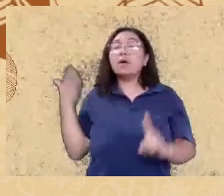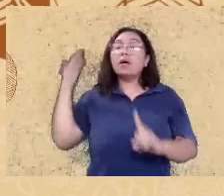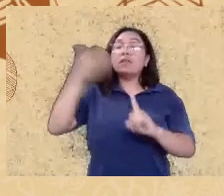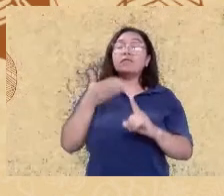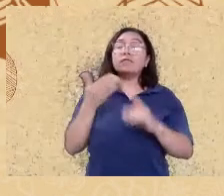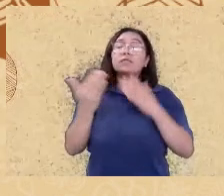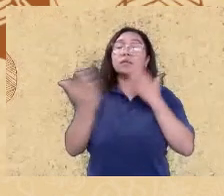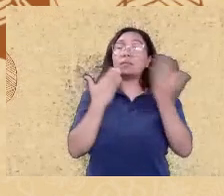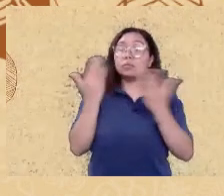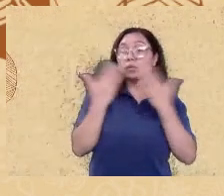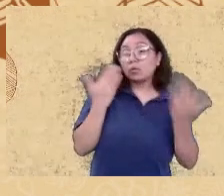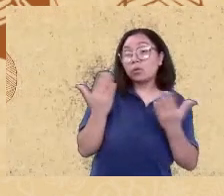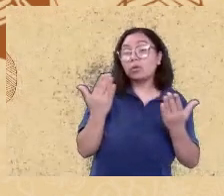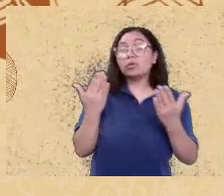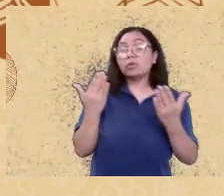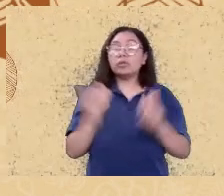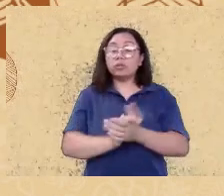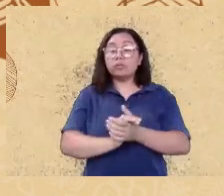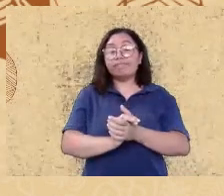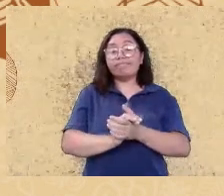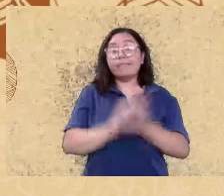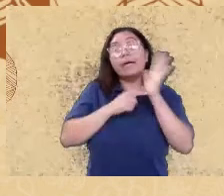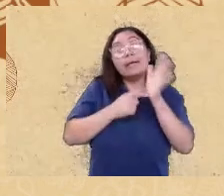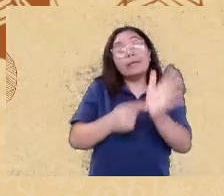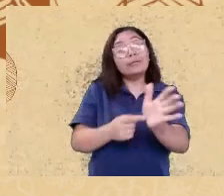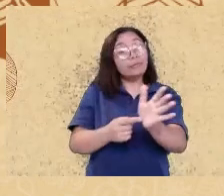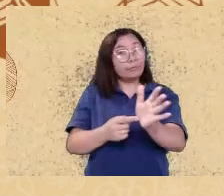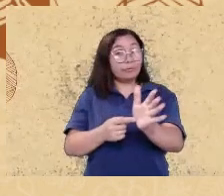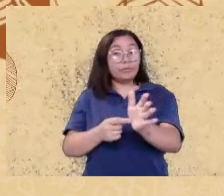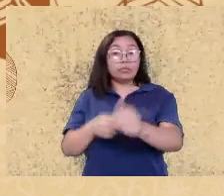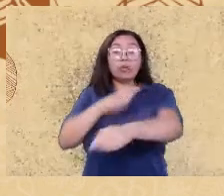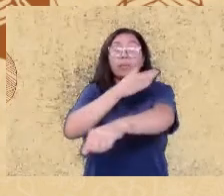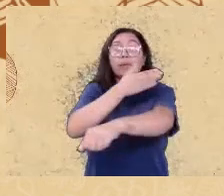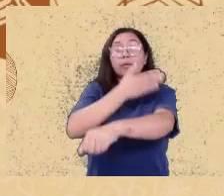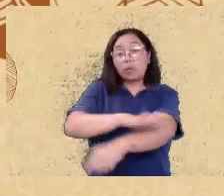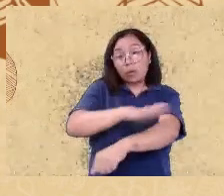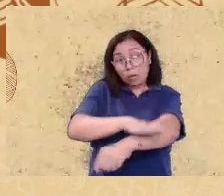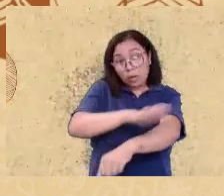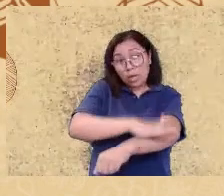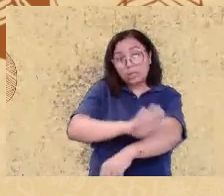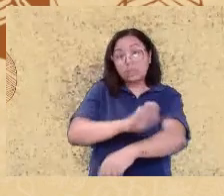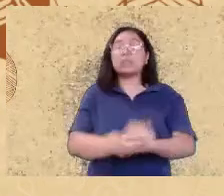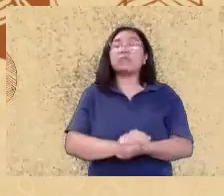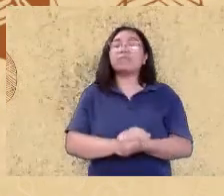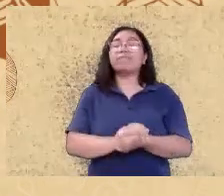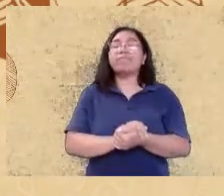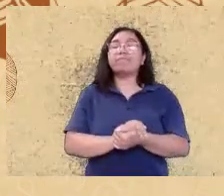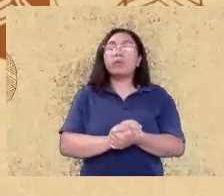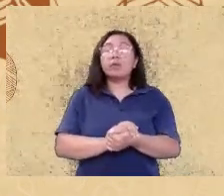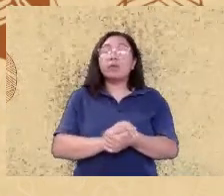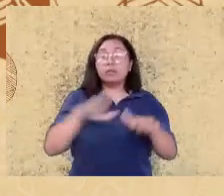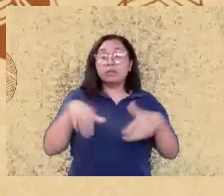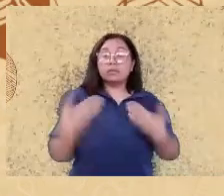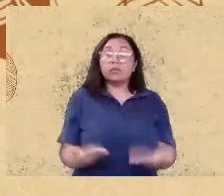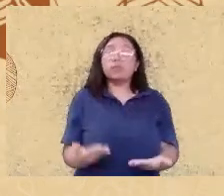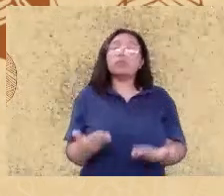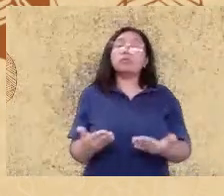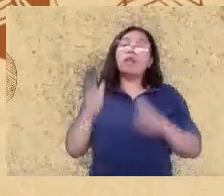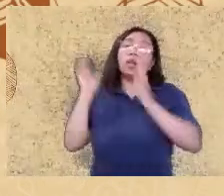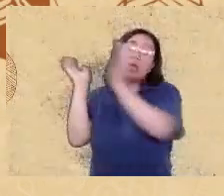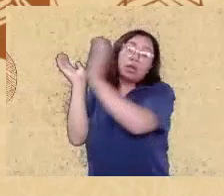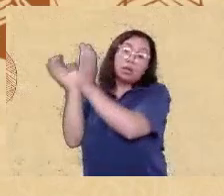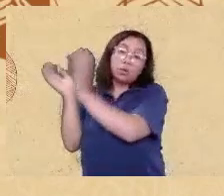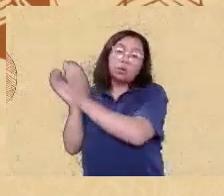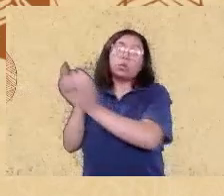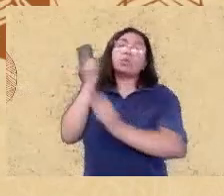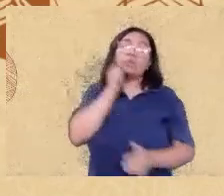ao racismo sistemático e as pessoas de por no contexto estadunidense e dentre esses elementos